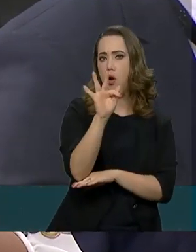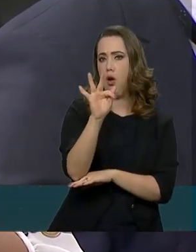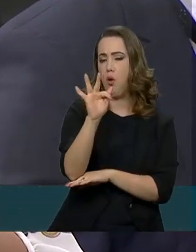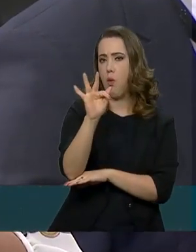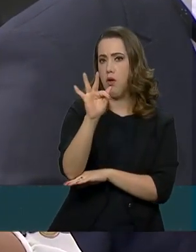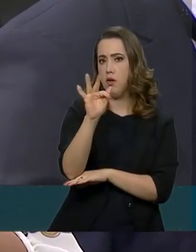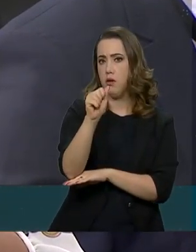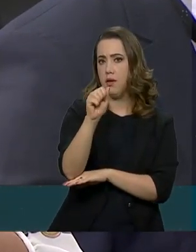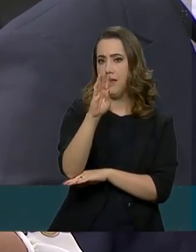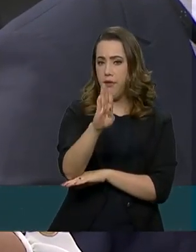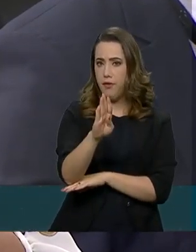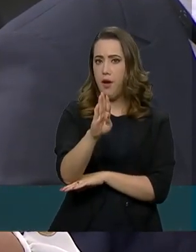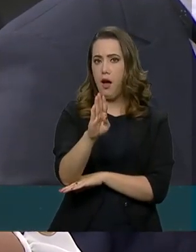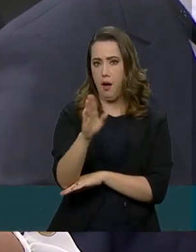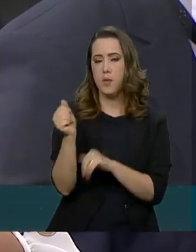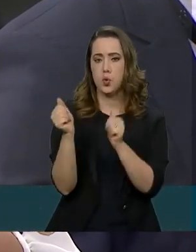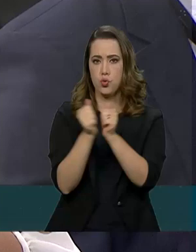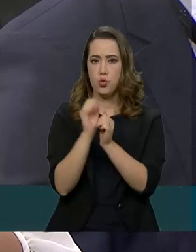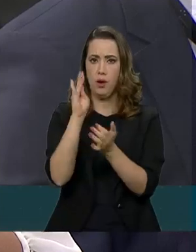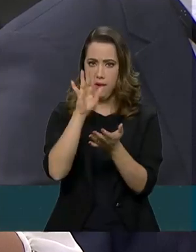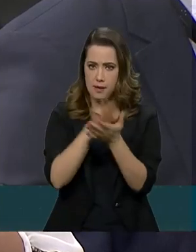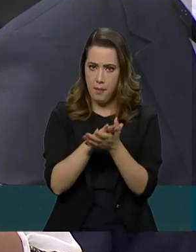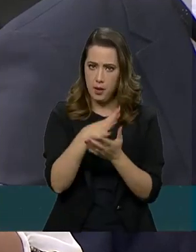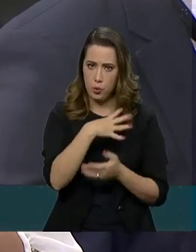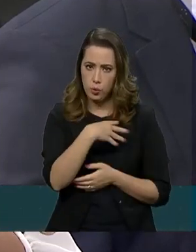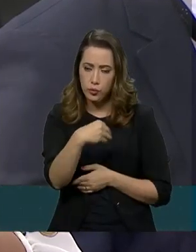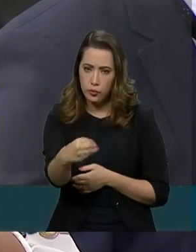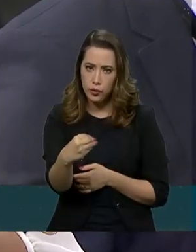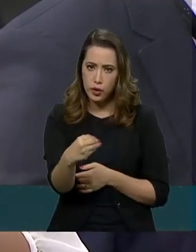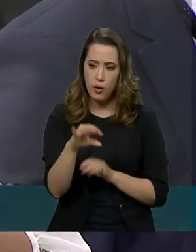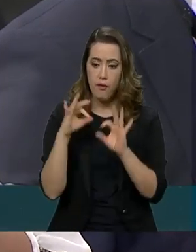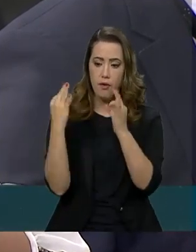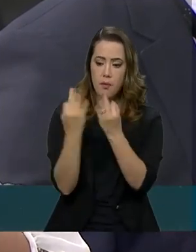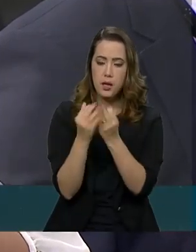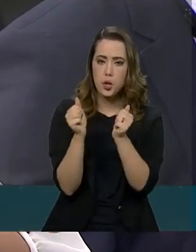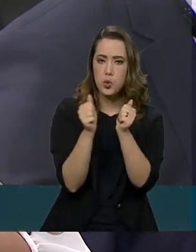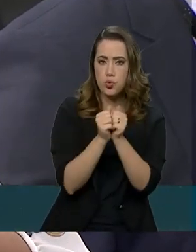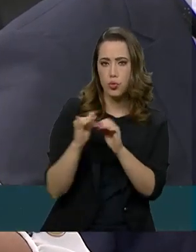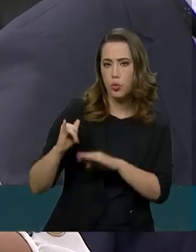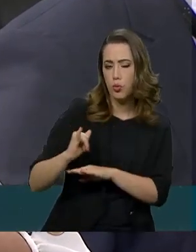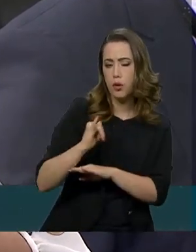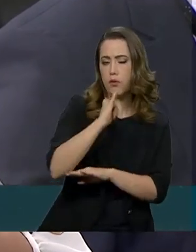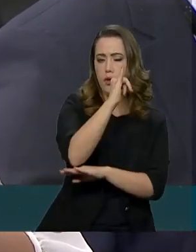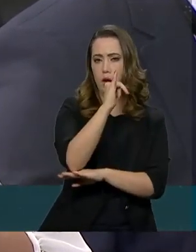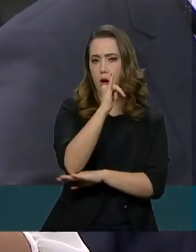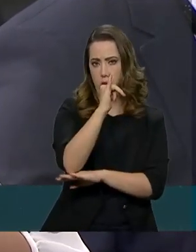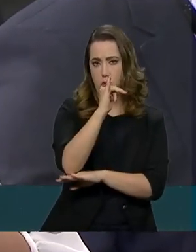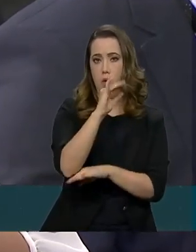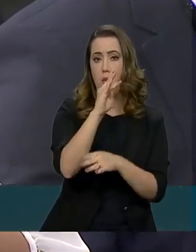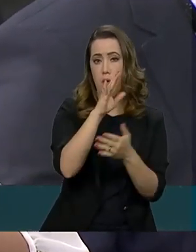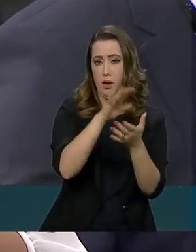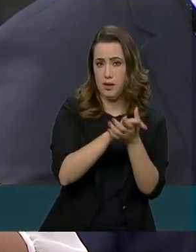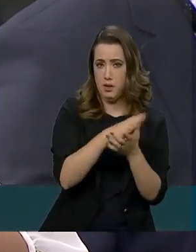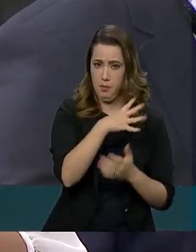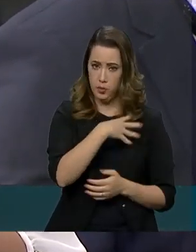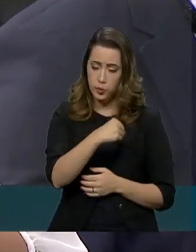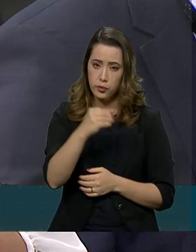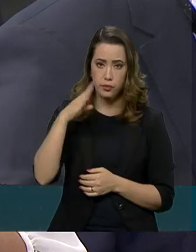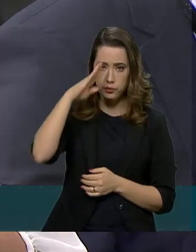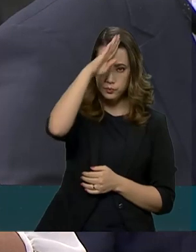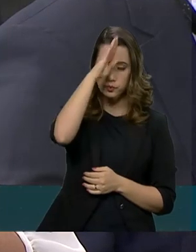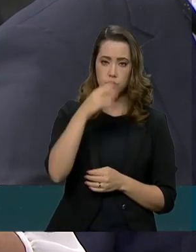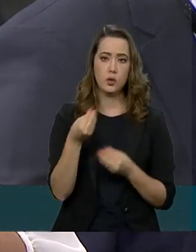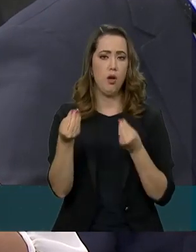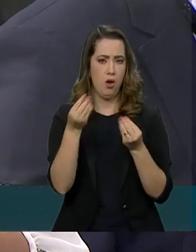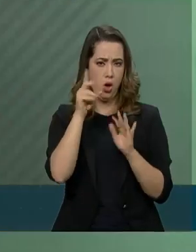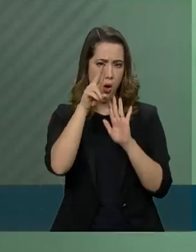a prática, ela é ilegal e se o presidente pretende mudar os procedimentos para os usos das aeronaves